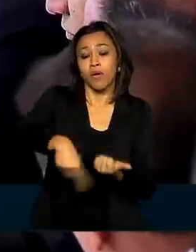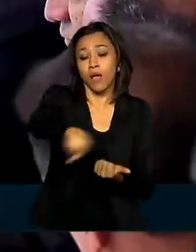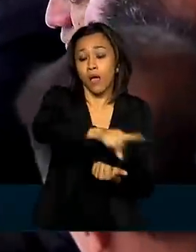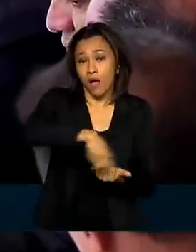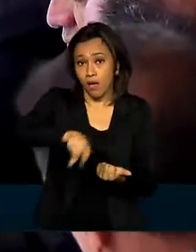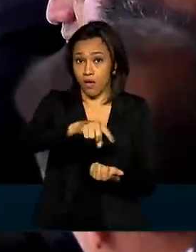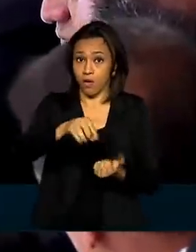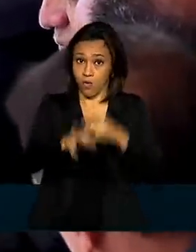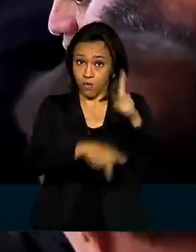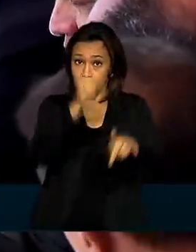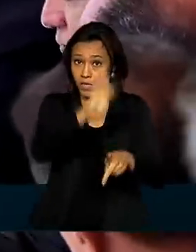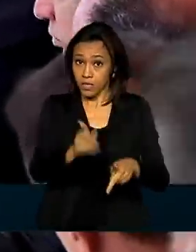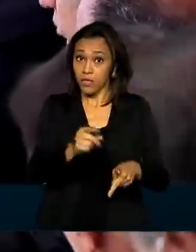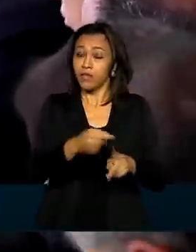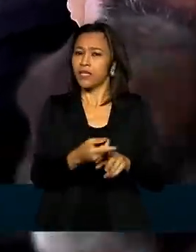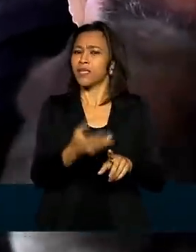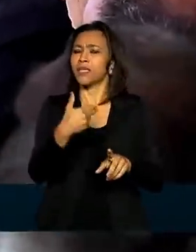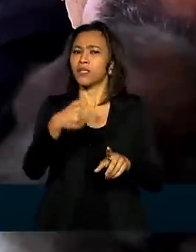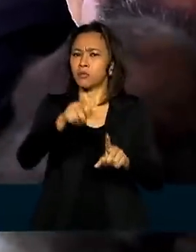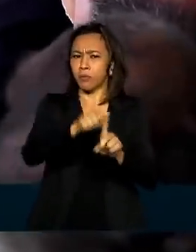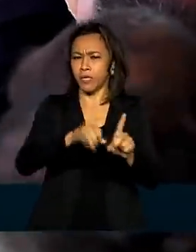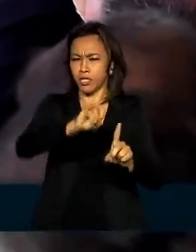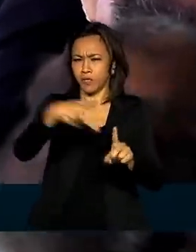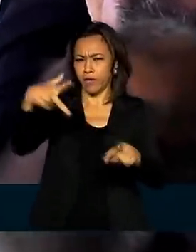auxílio emergencial a partir de janeiro.